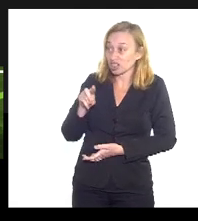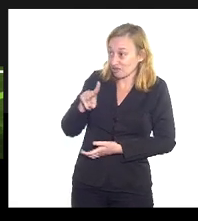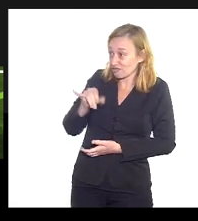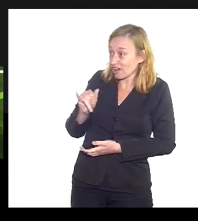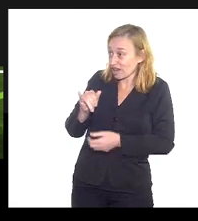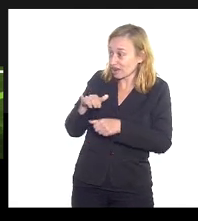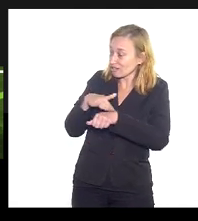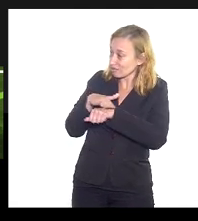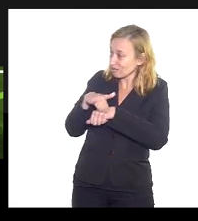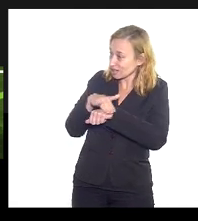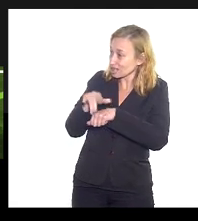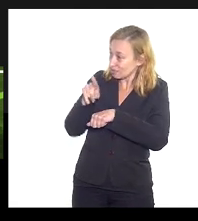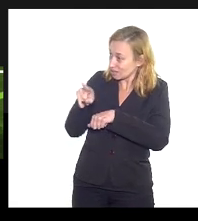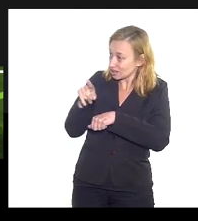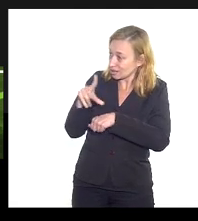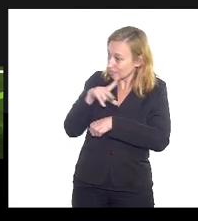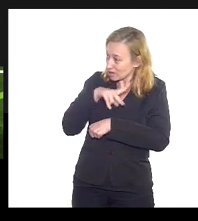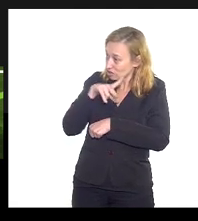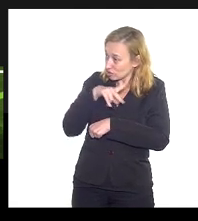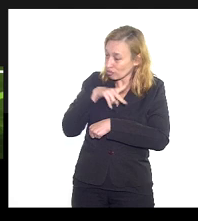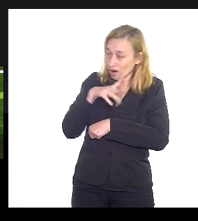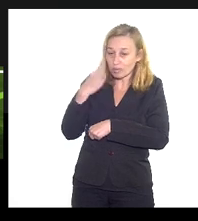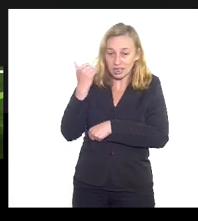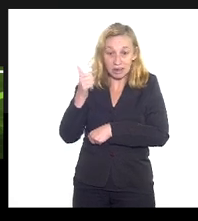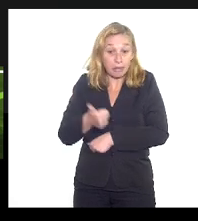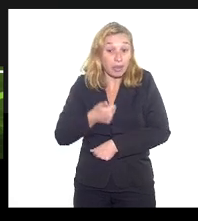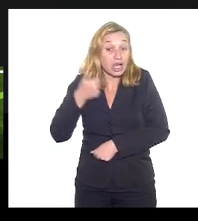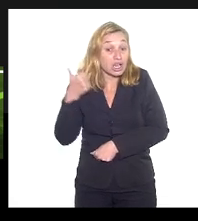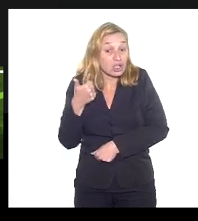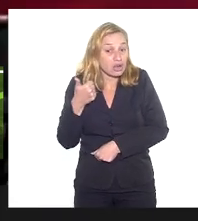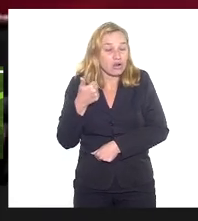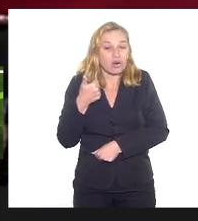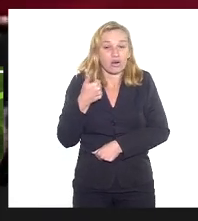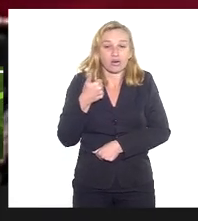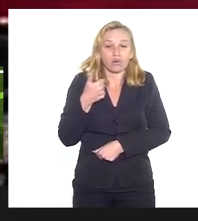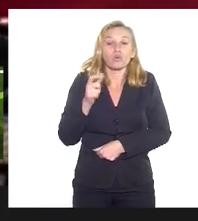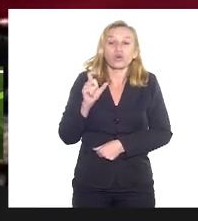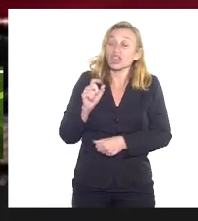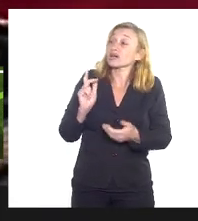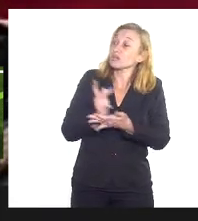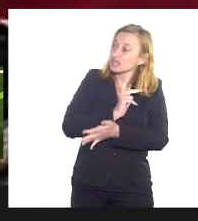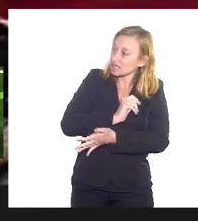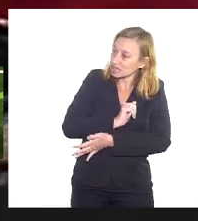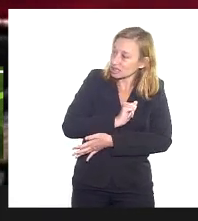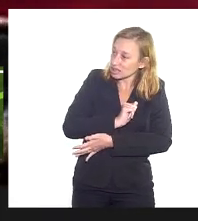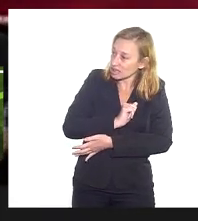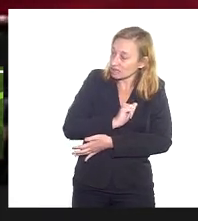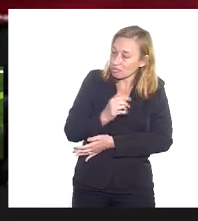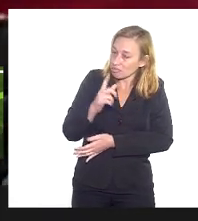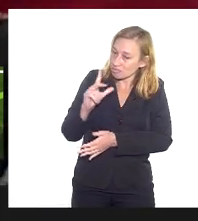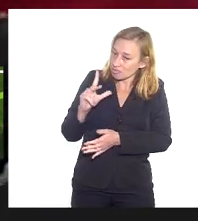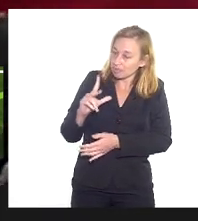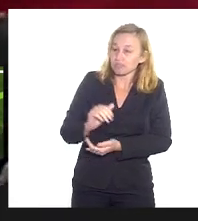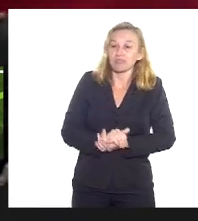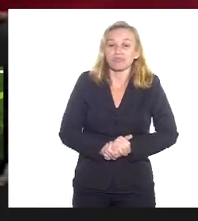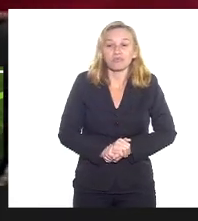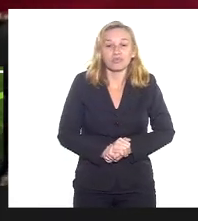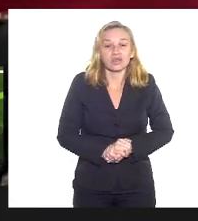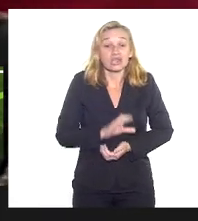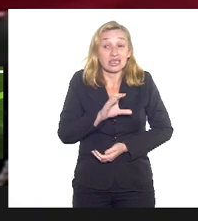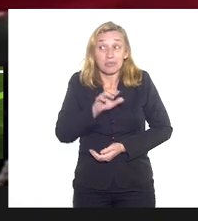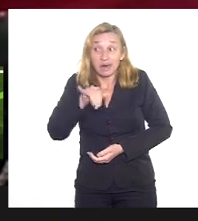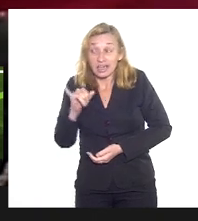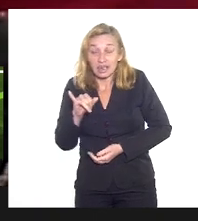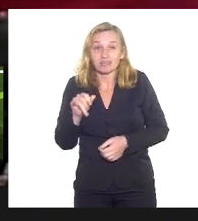te fazer contato para estabelecer essa interlocução mais reservada e mais pessoal com a CPI